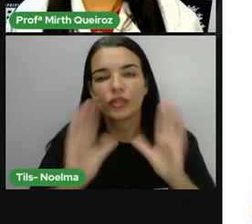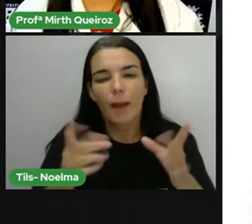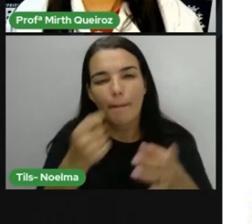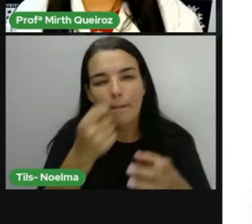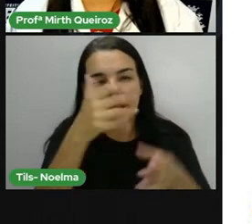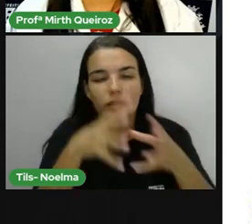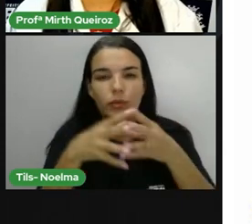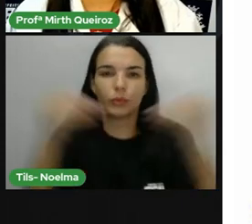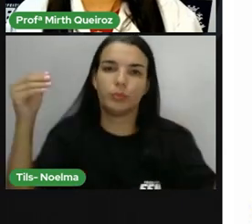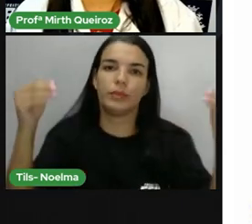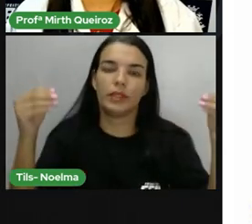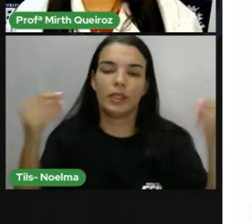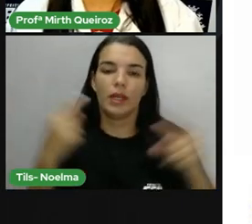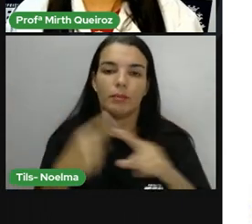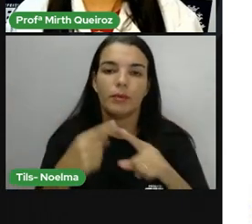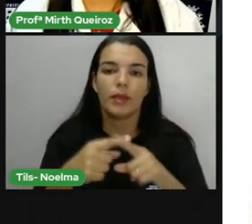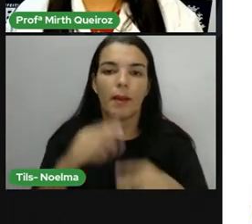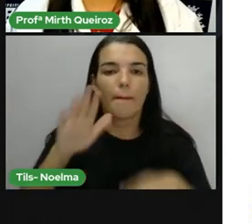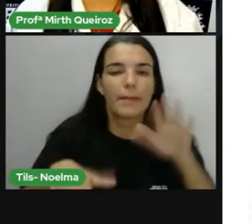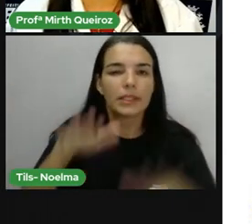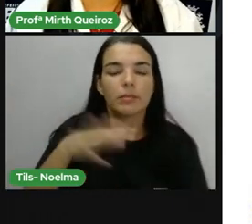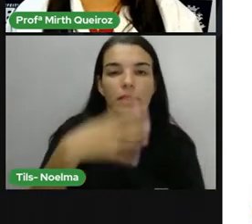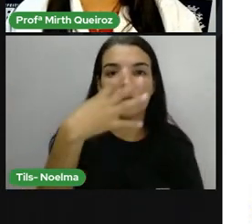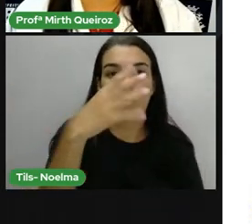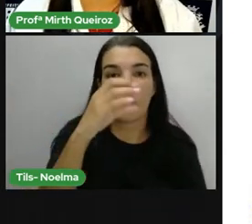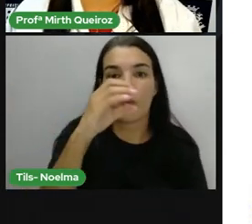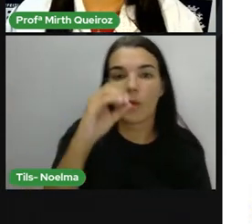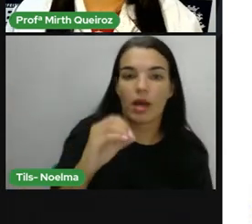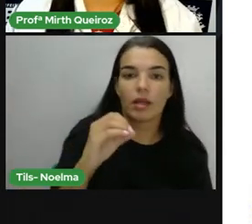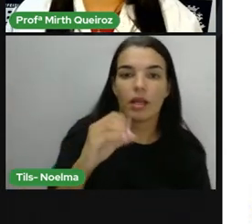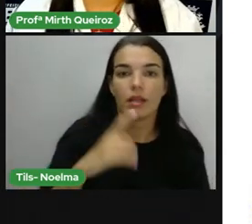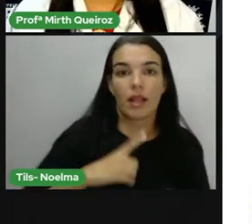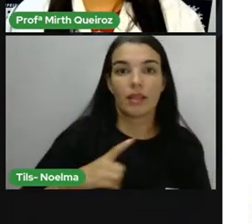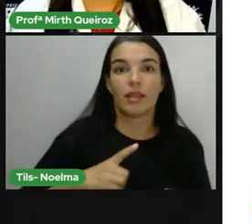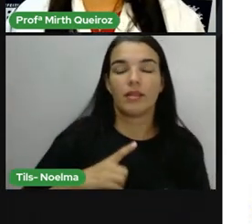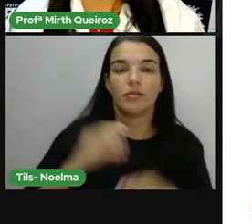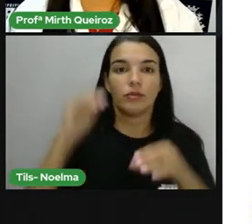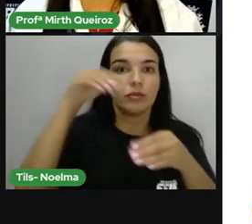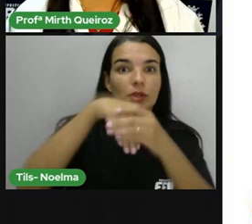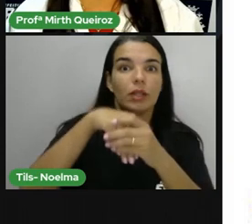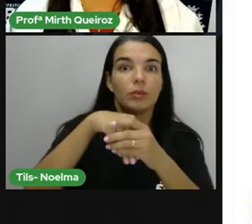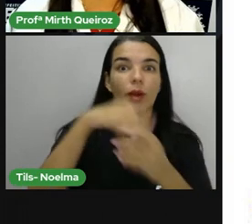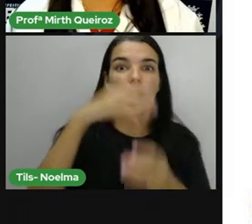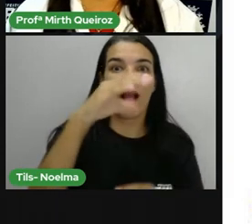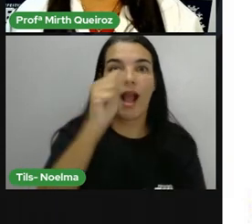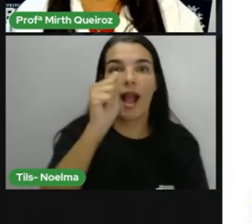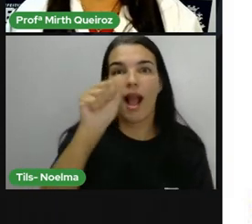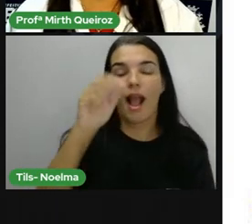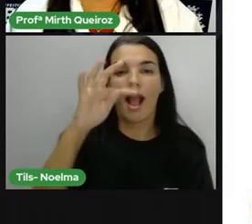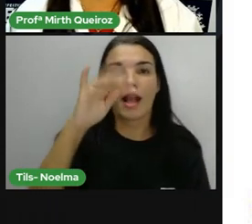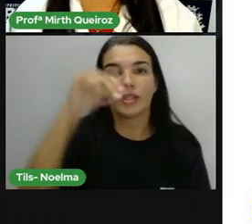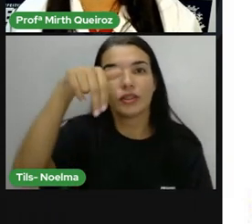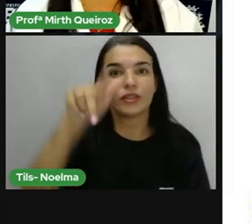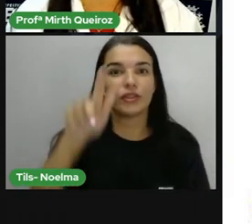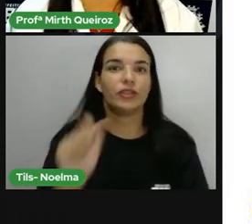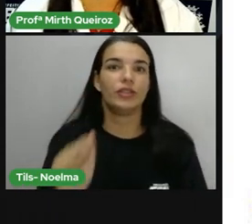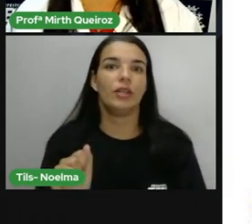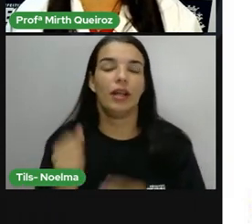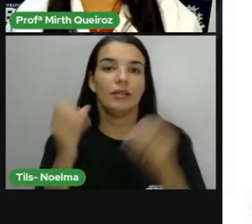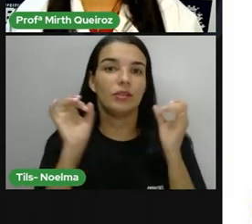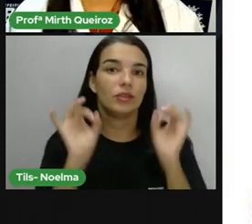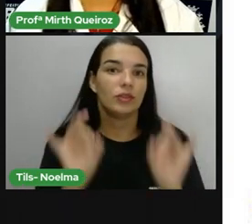Desses, mais de 40 vivem somente nesse bioma. Pensa aí, gente, se ele está em extinção na